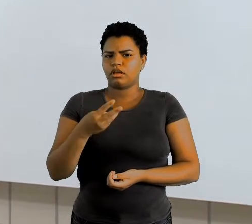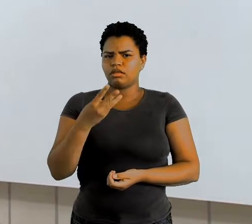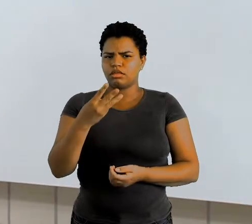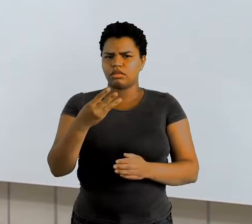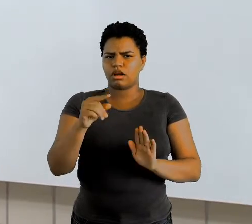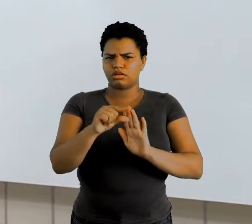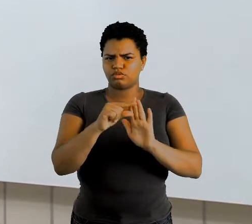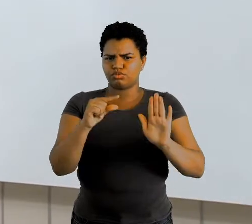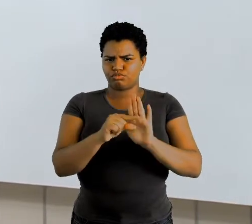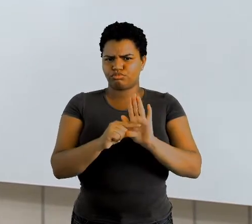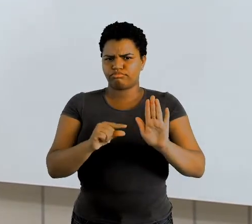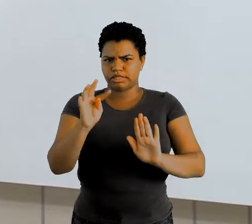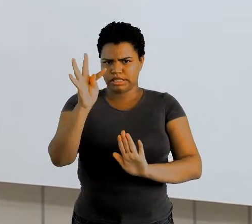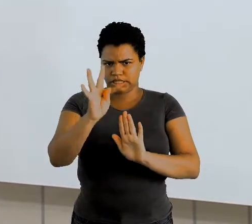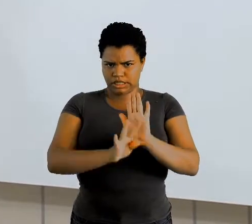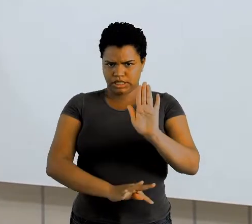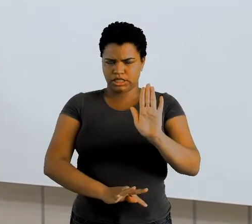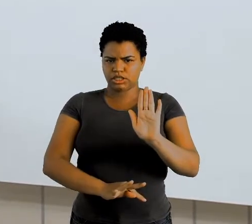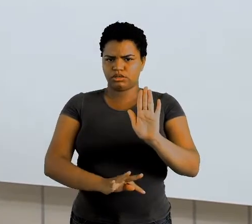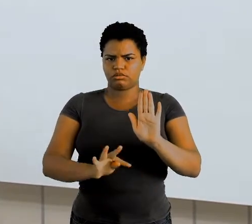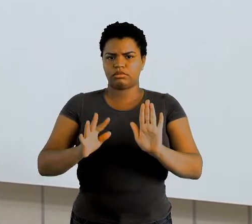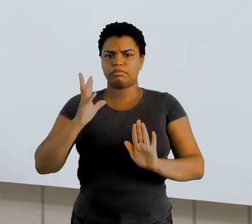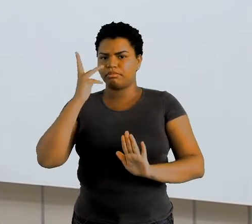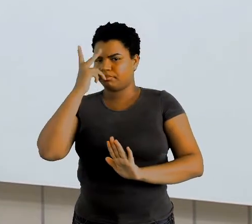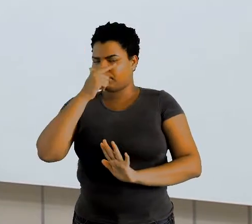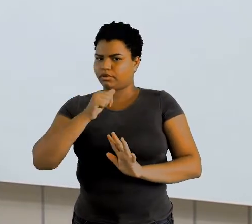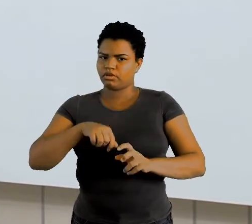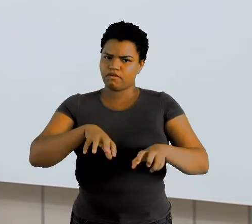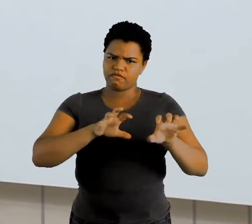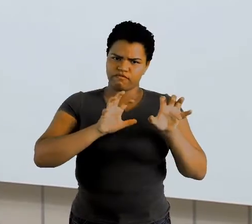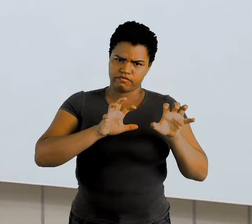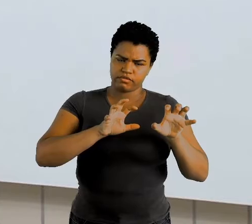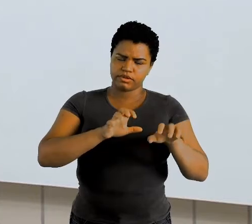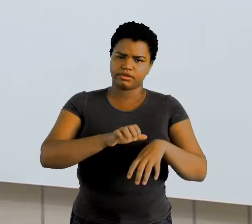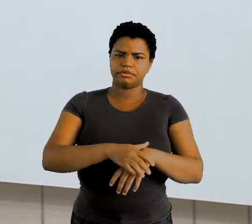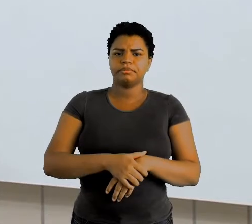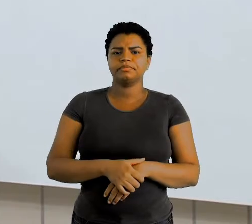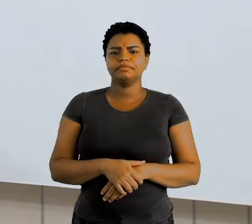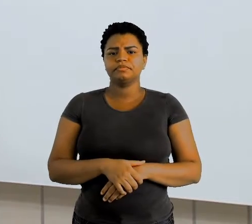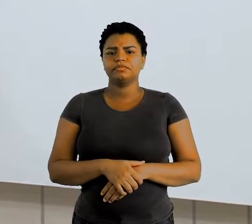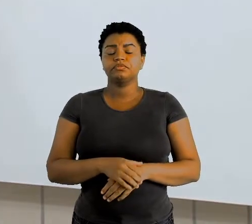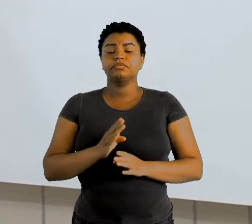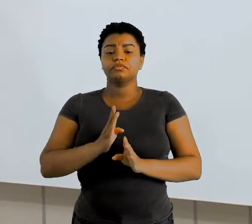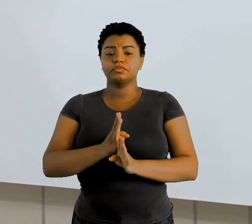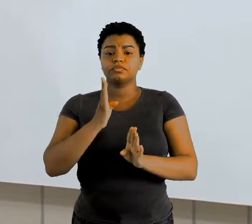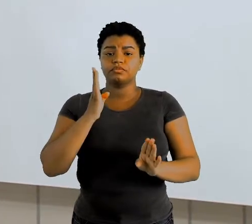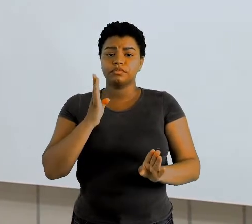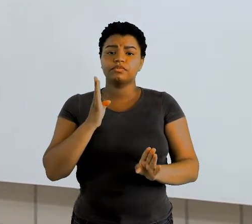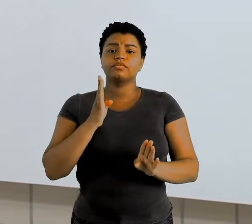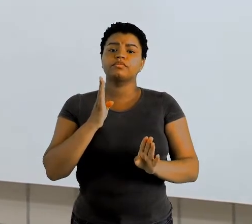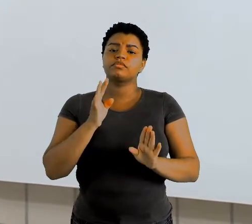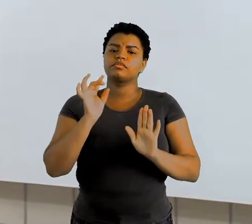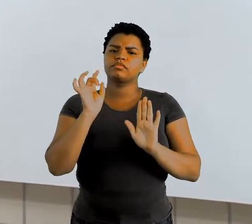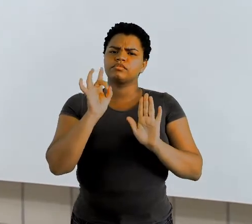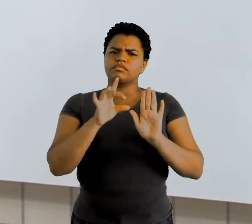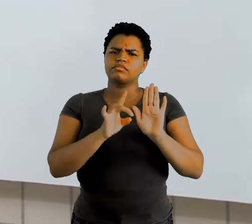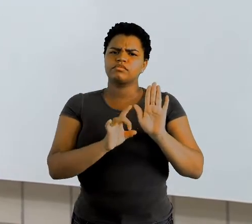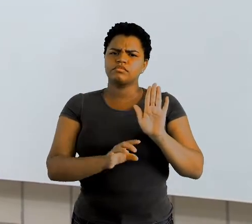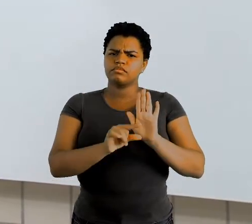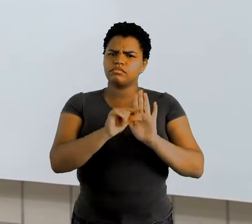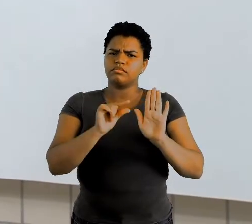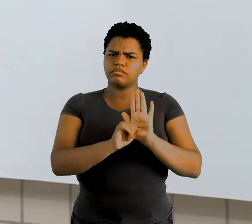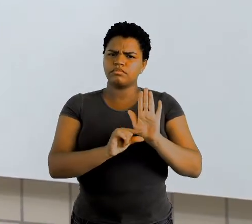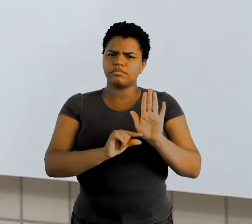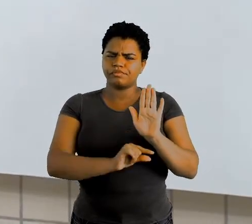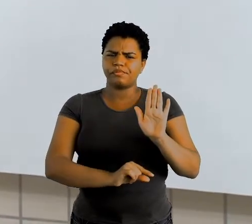pequenos trechos do texto, a Bela e a Fera, e vamos descobrir em cada trecho, aonde tem